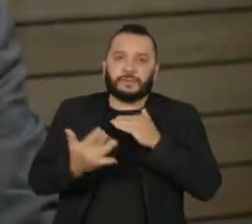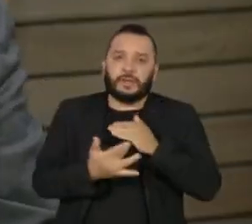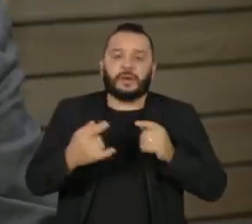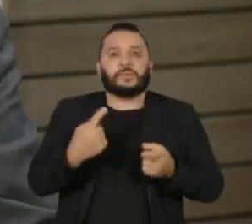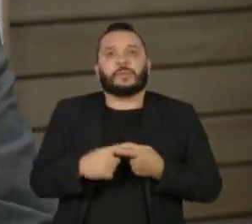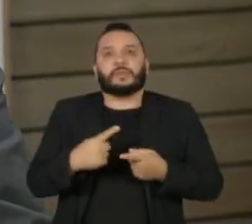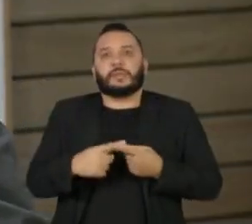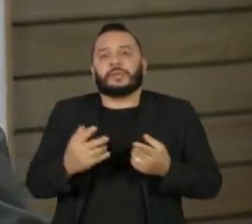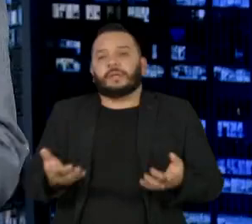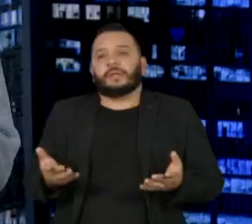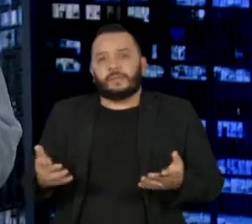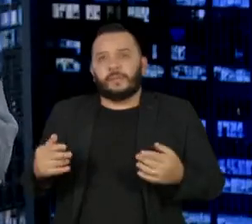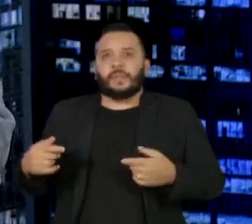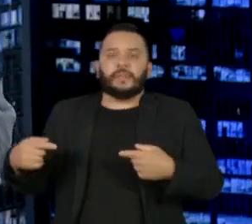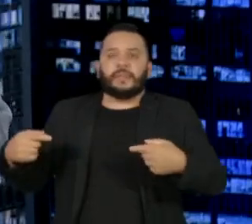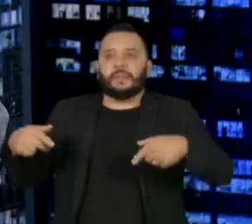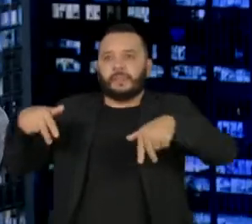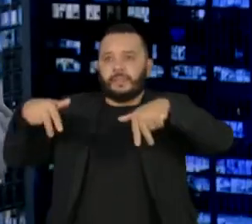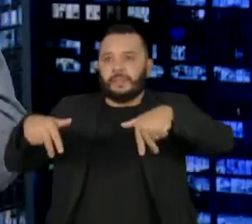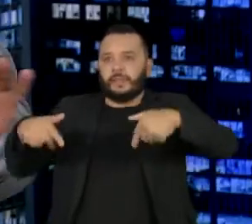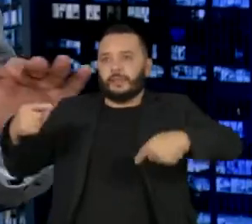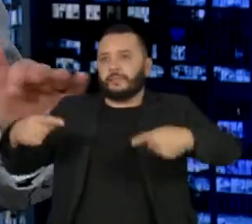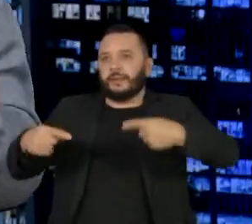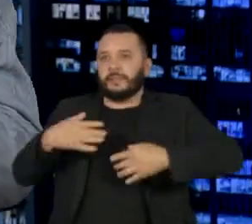bastante tranquilo. Obrigado. O presidente Lula está igual o Palmeiras, então.